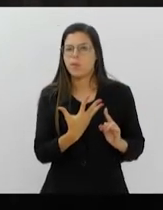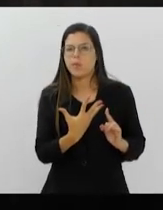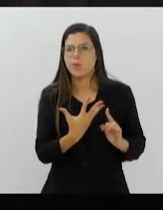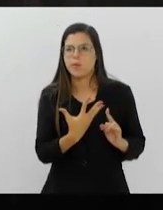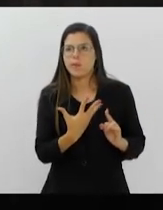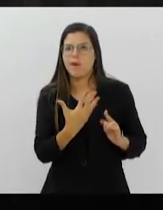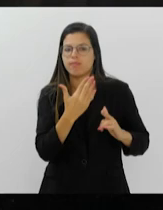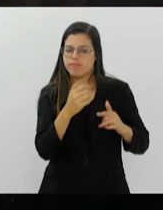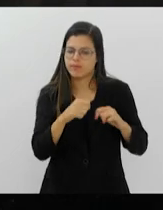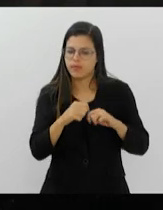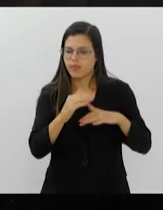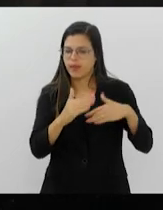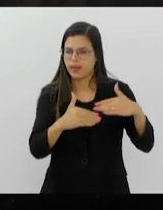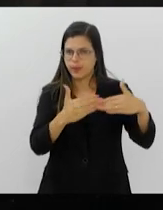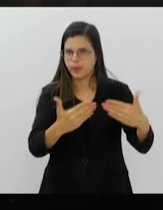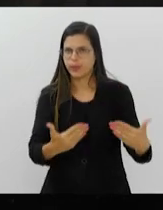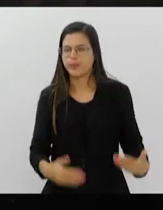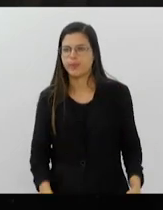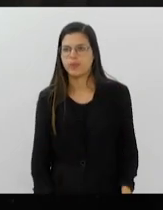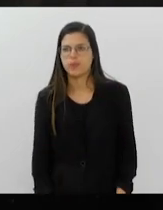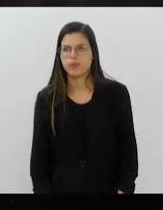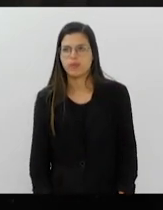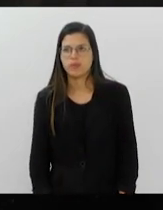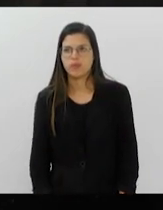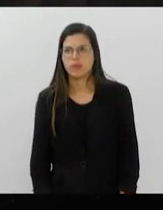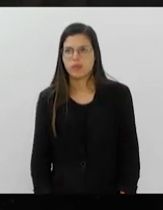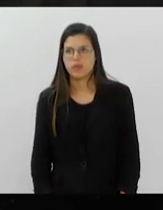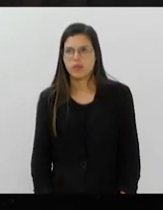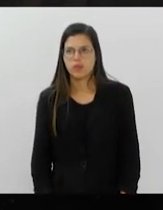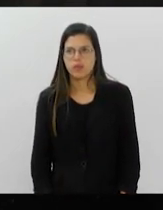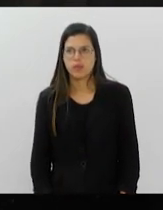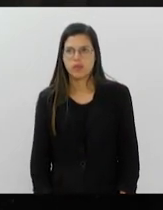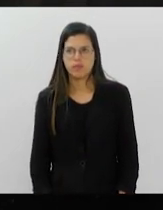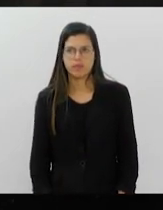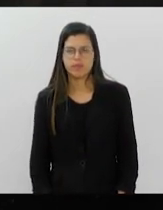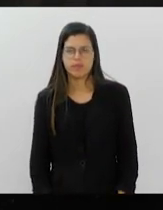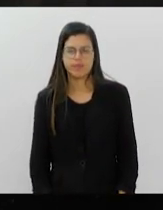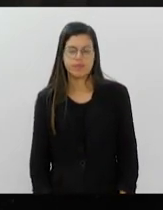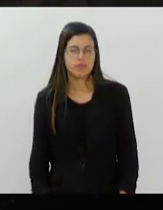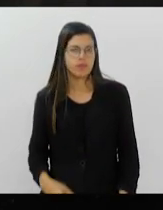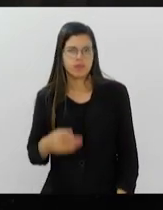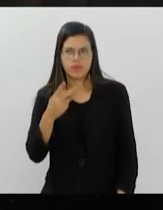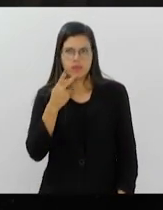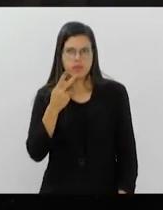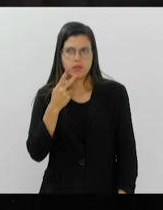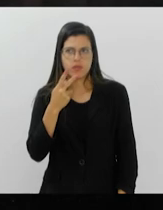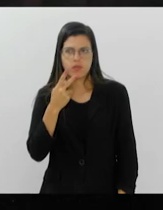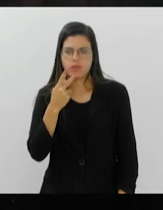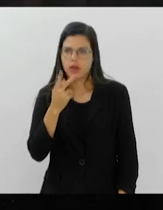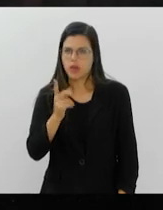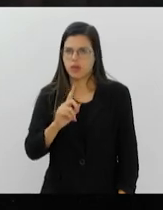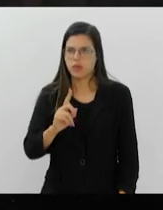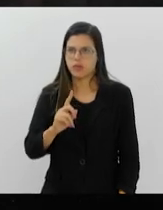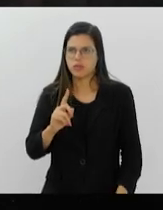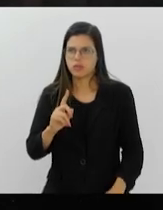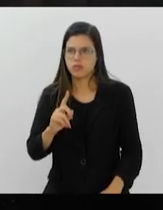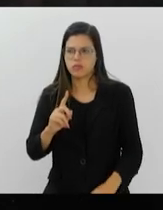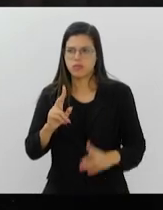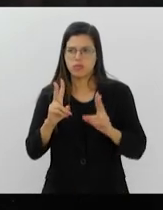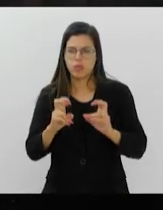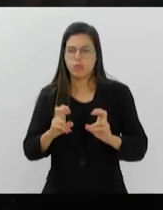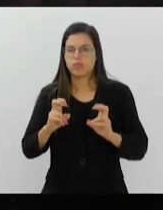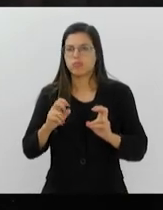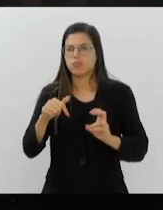construído. então, como me manifestei sobre esse tema no dia de ontem, quando as